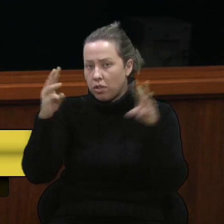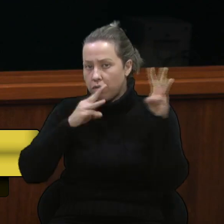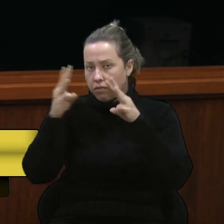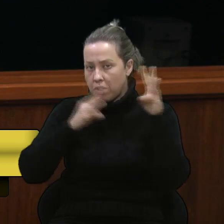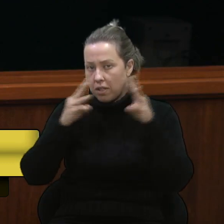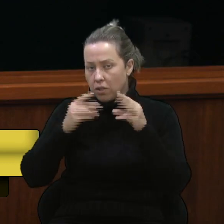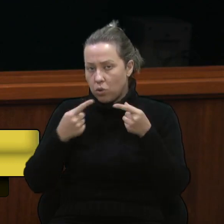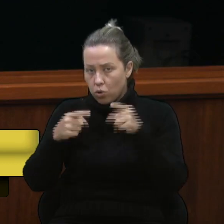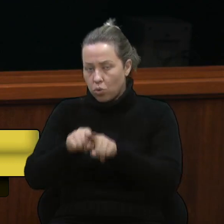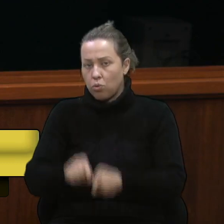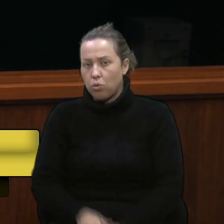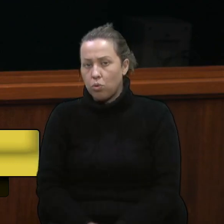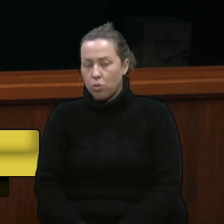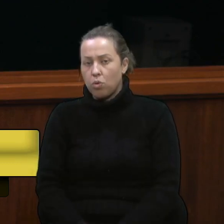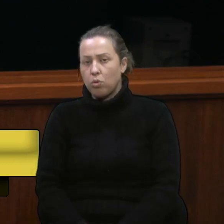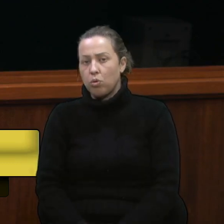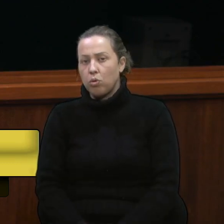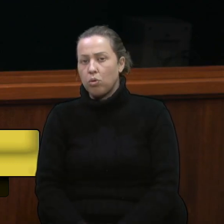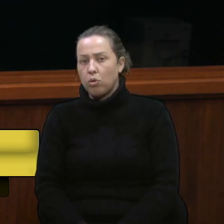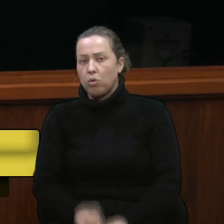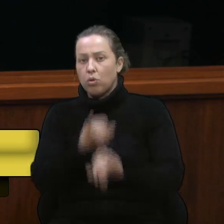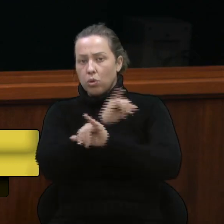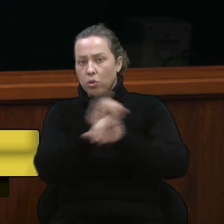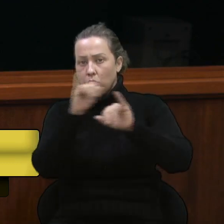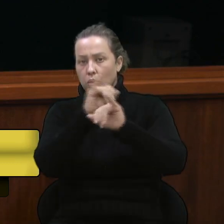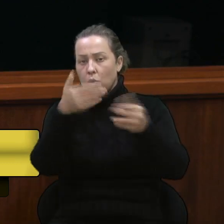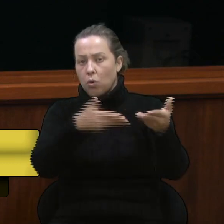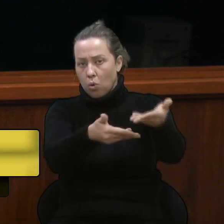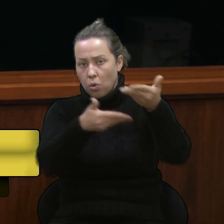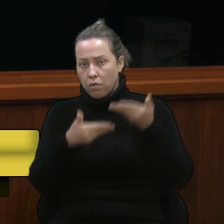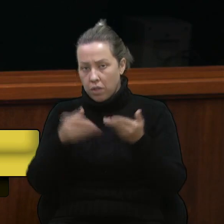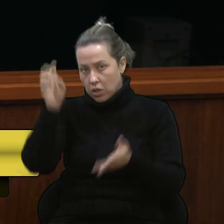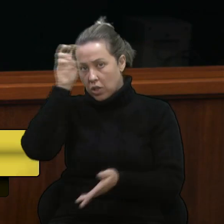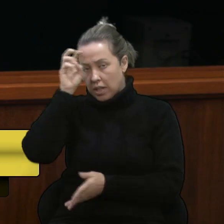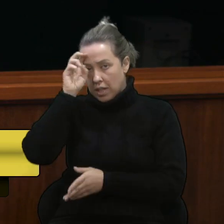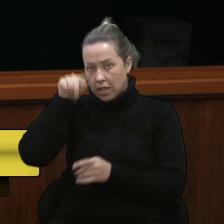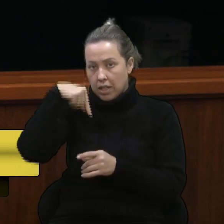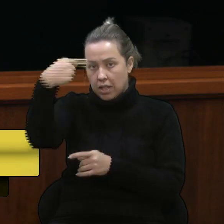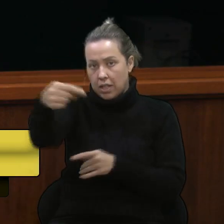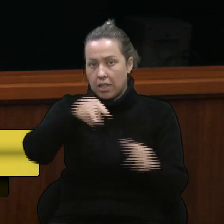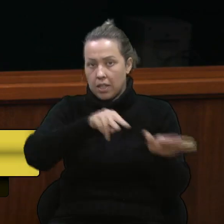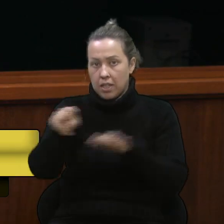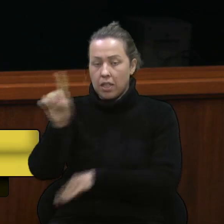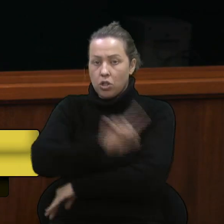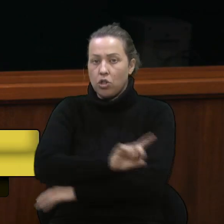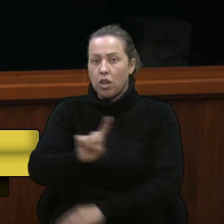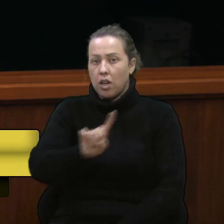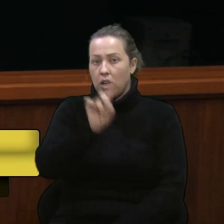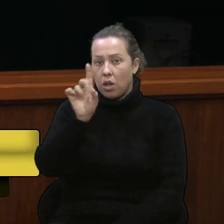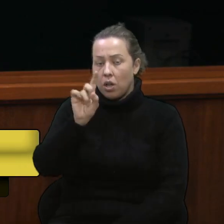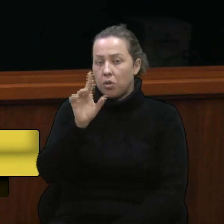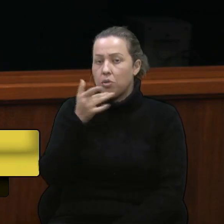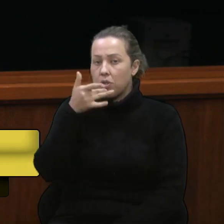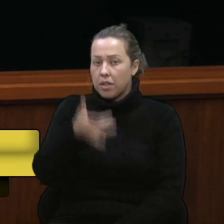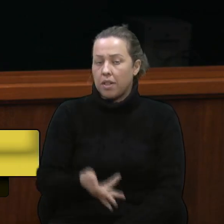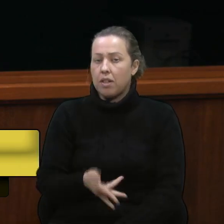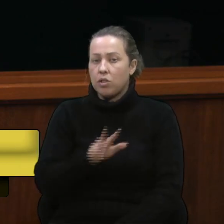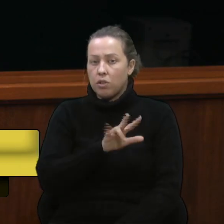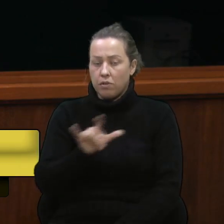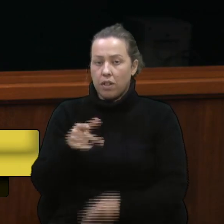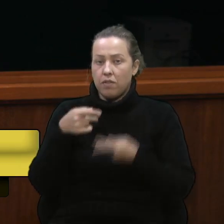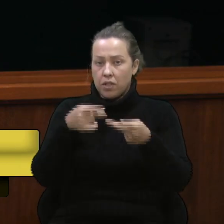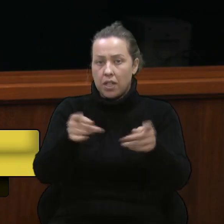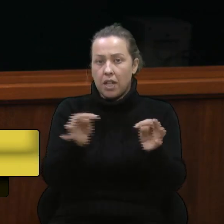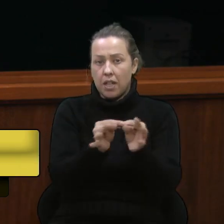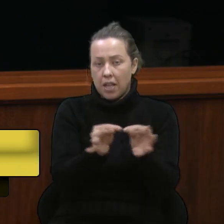explicação. Então, já deixar esse convite, quinta-feira da semana que vem, dia 12, à tarde, a vai estar fazendo essa visita